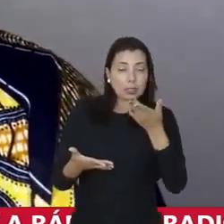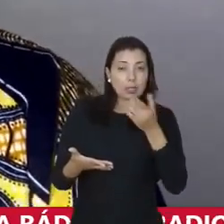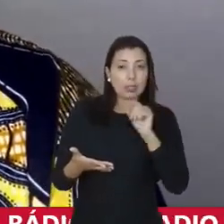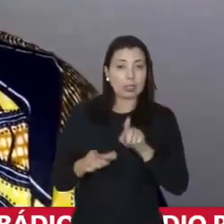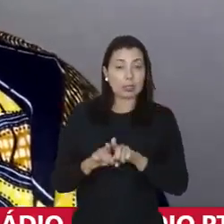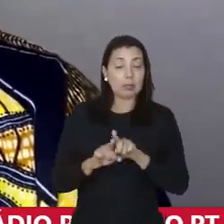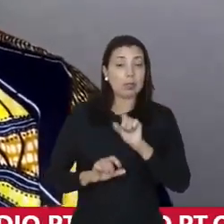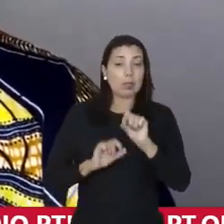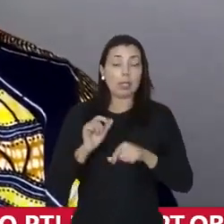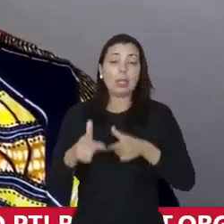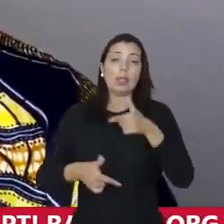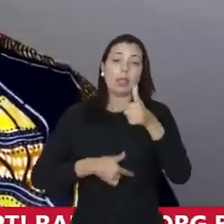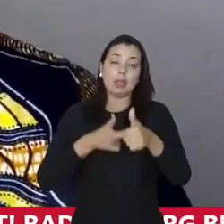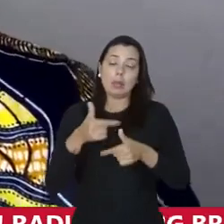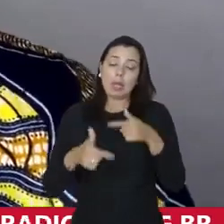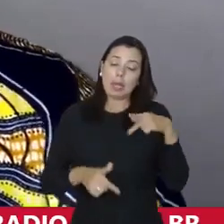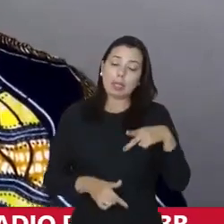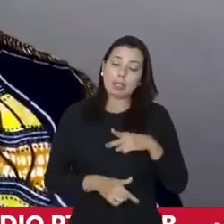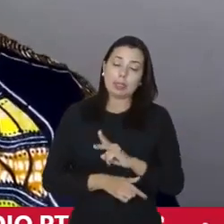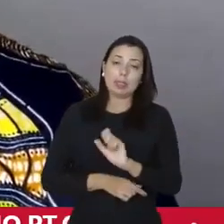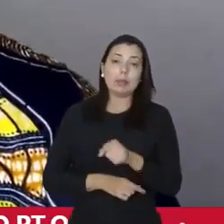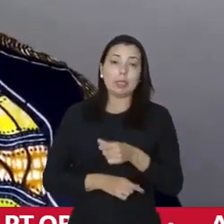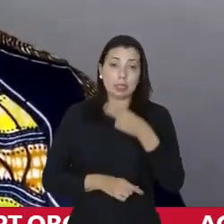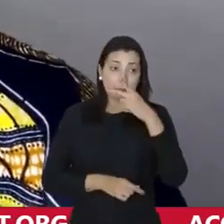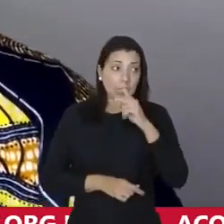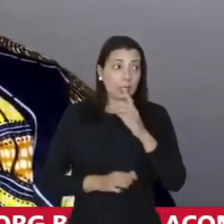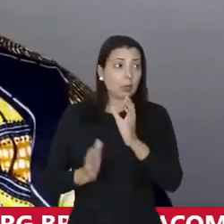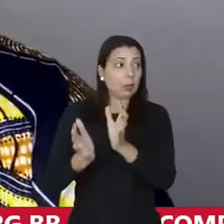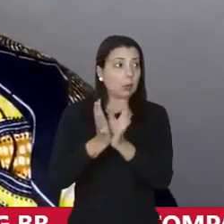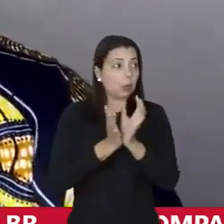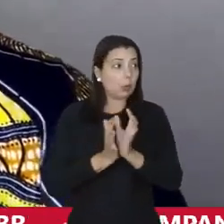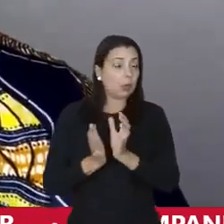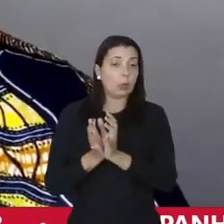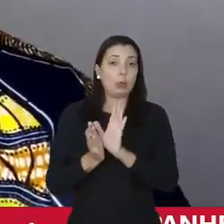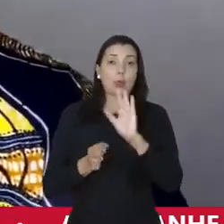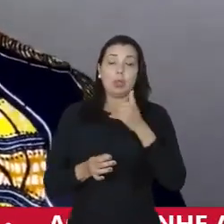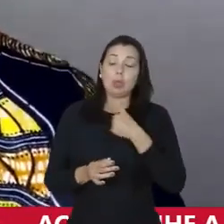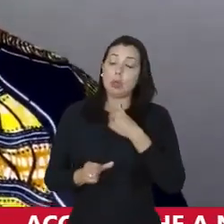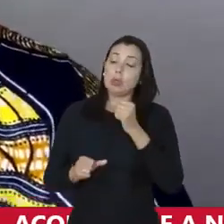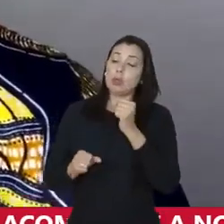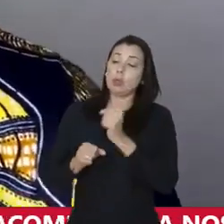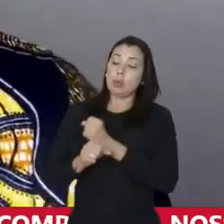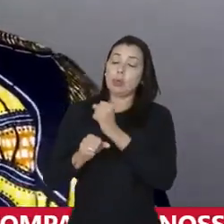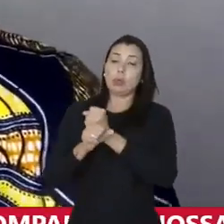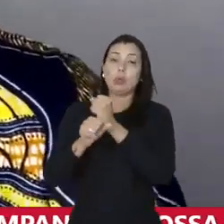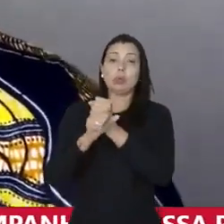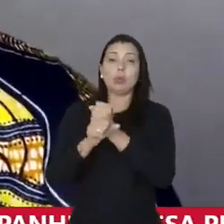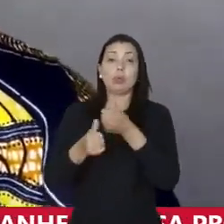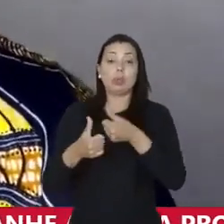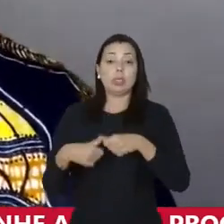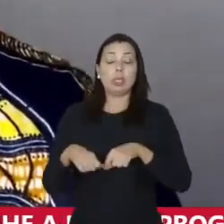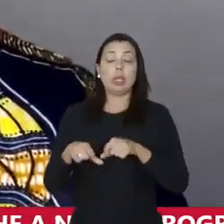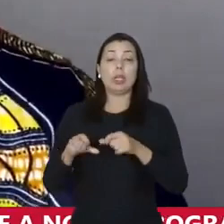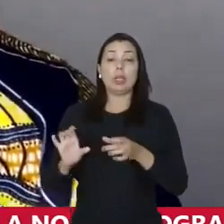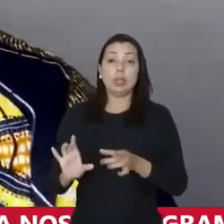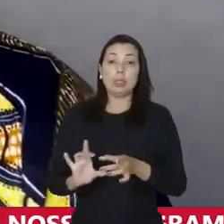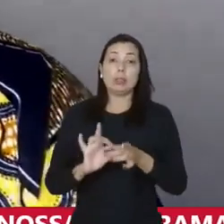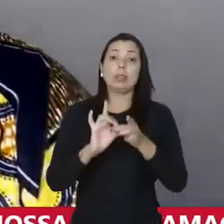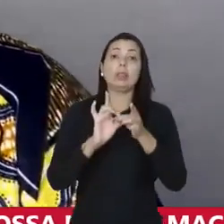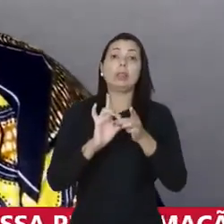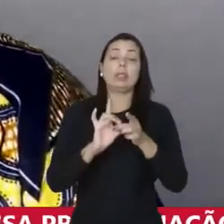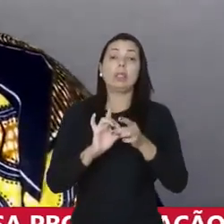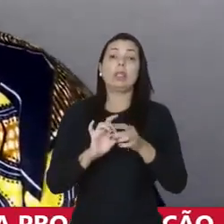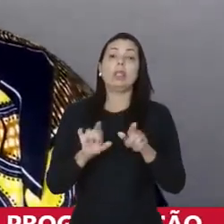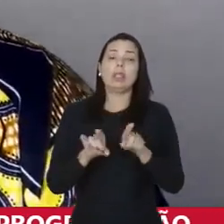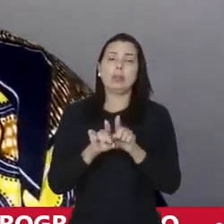que a gente trabalha constantemente para a coletividade. As nossas construções, elas estão enraizadas, né? A